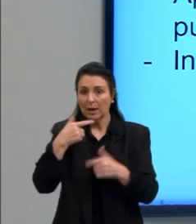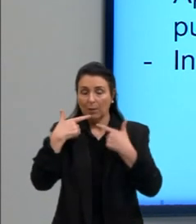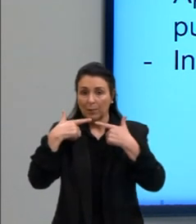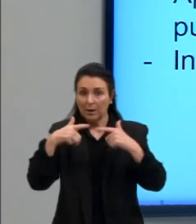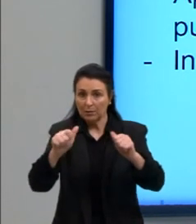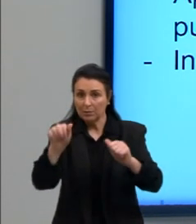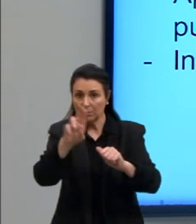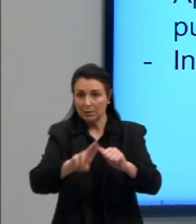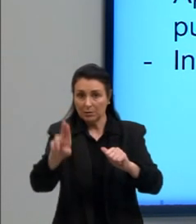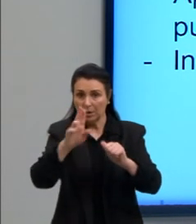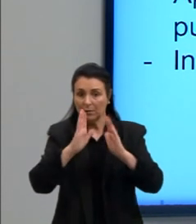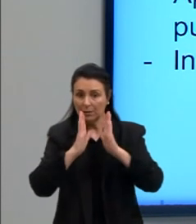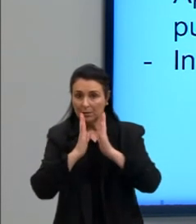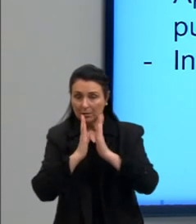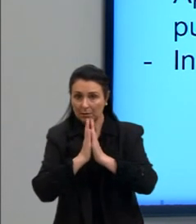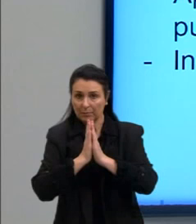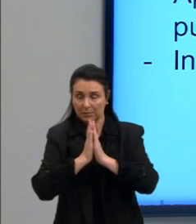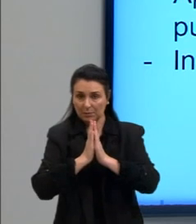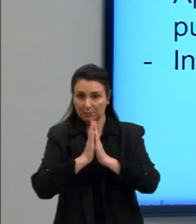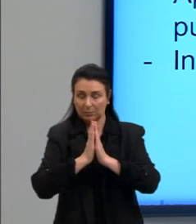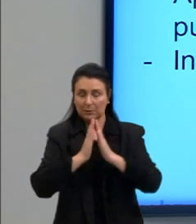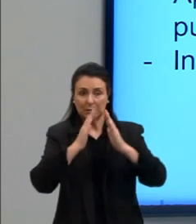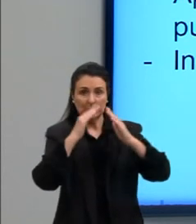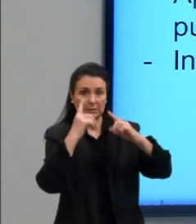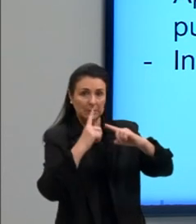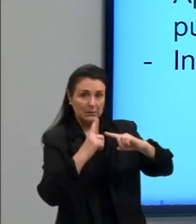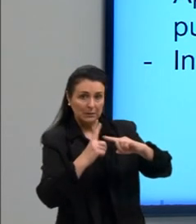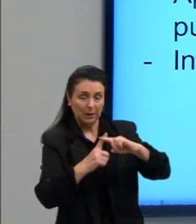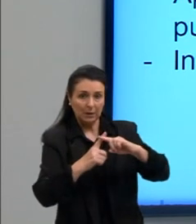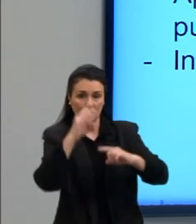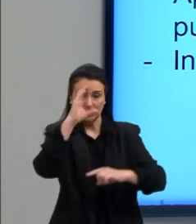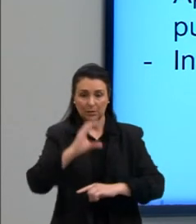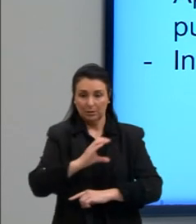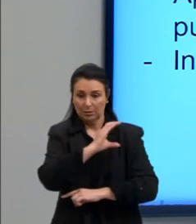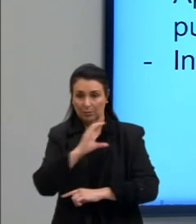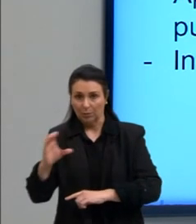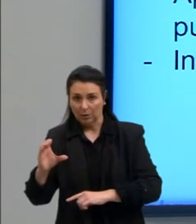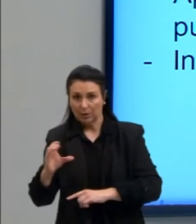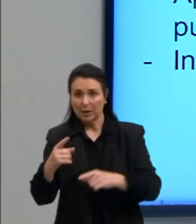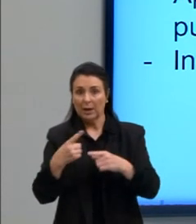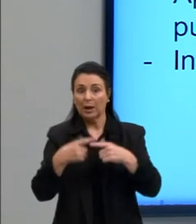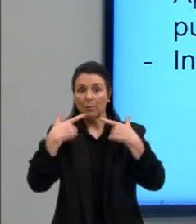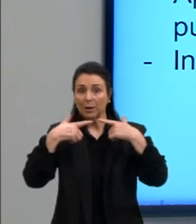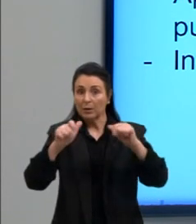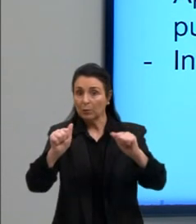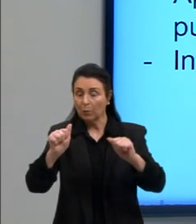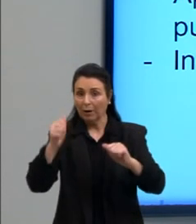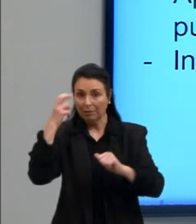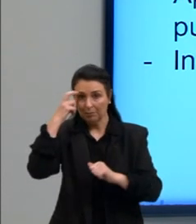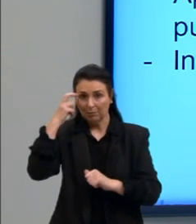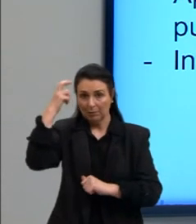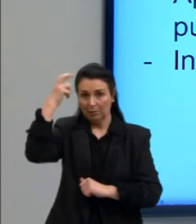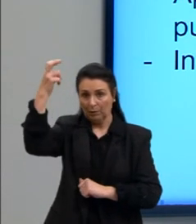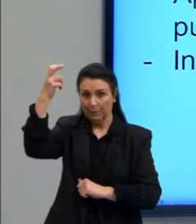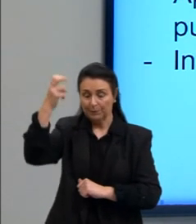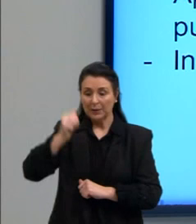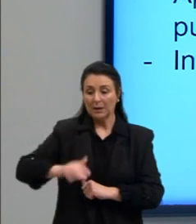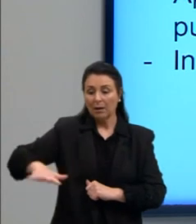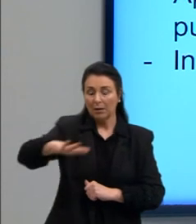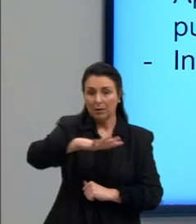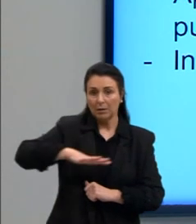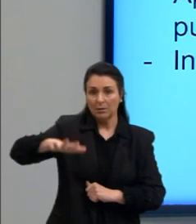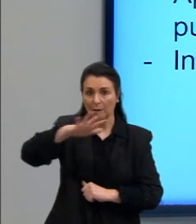das missas católicas, também era uma língua intelectual. E nessas regiões que o Império Romano dominou